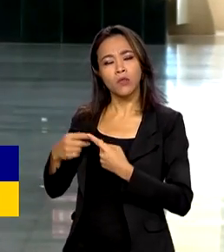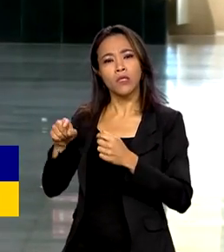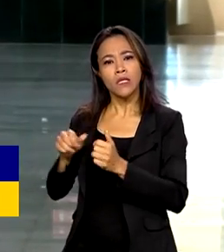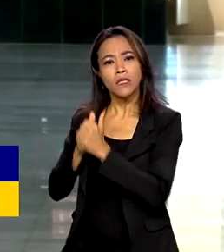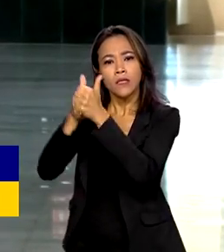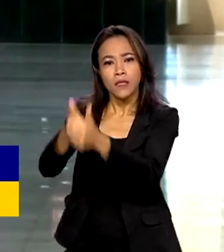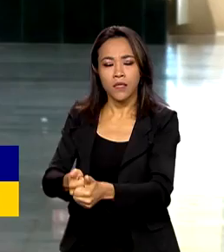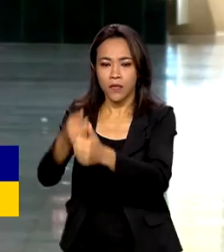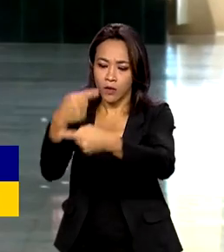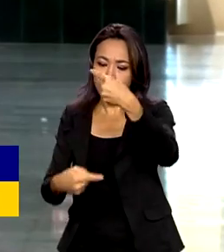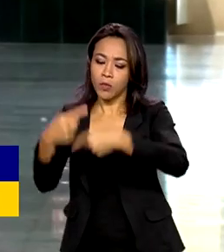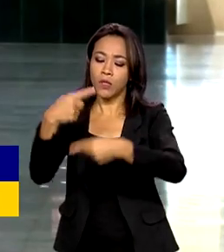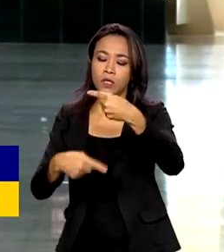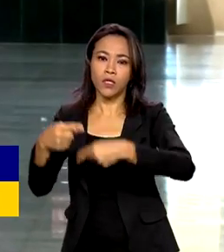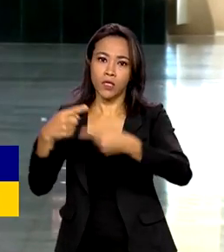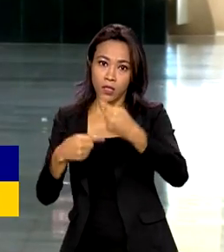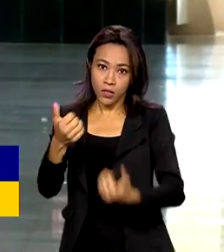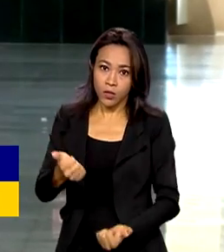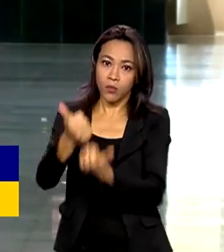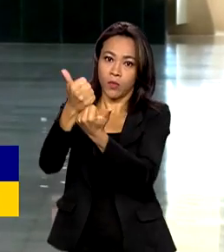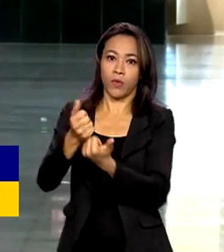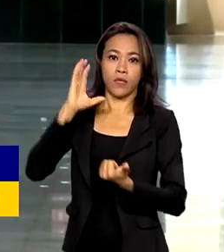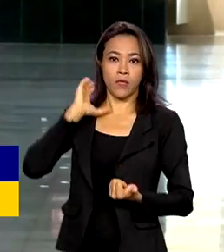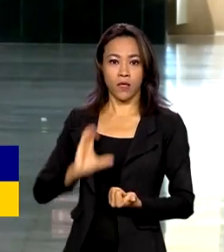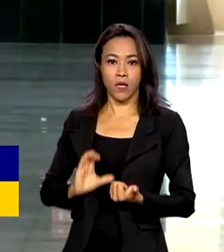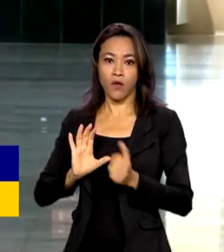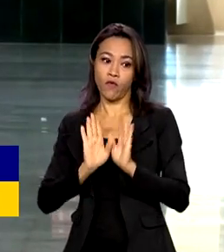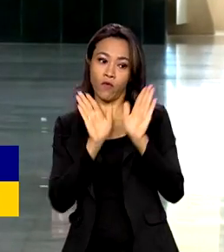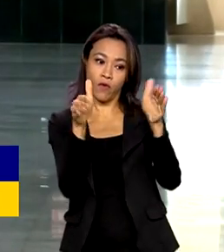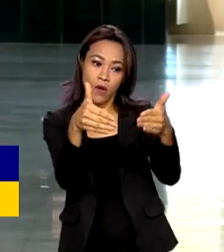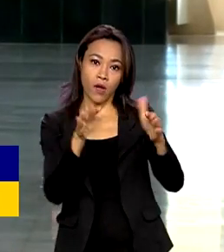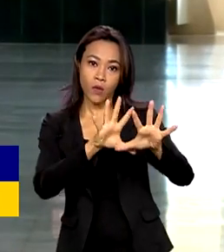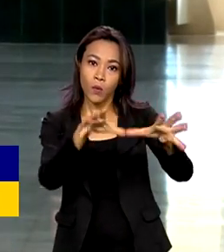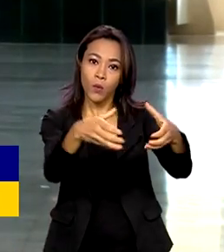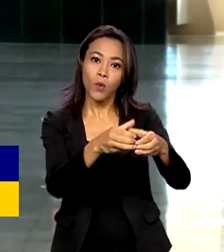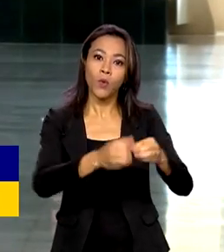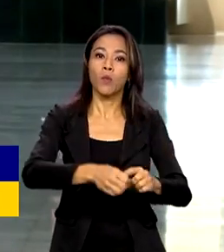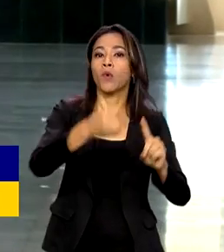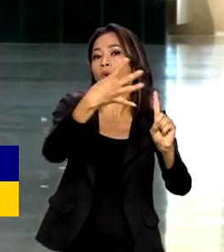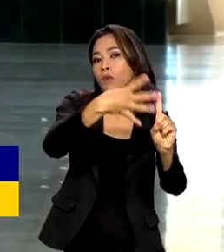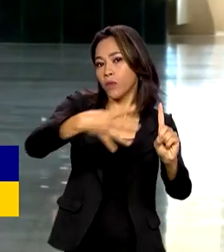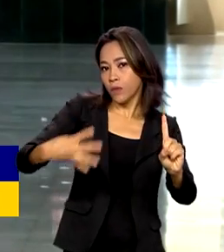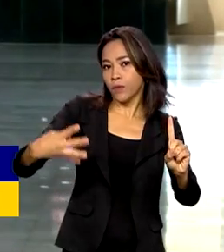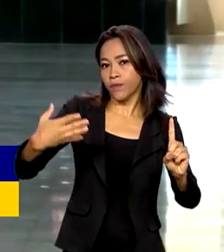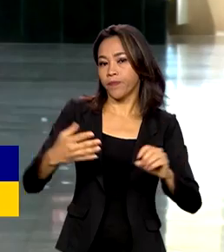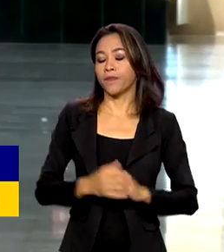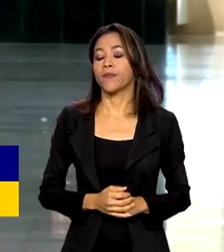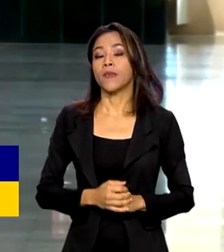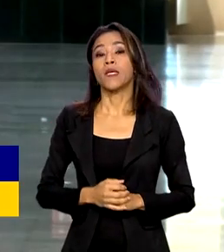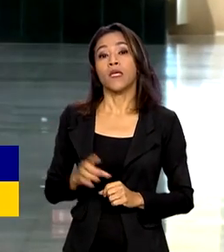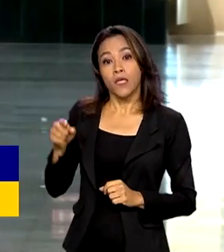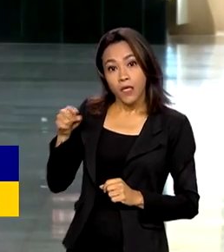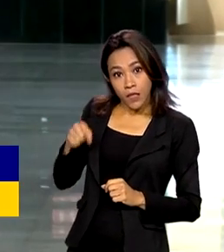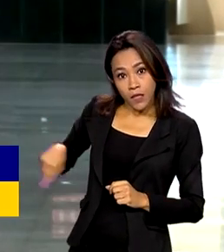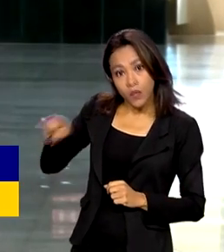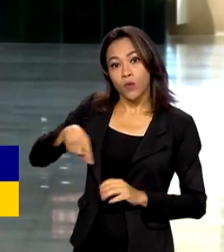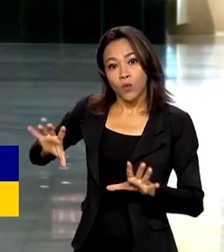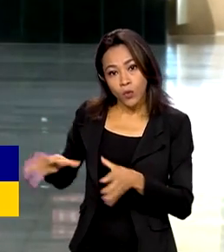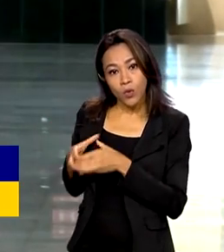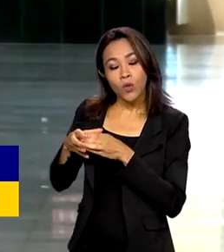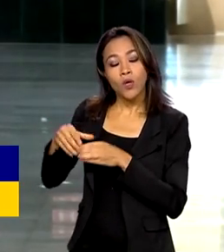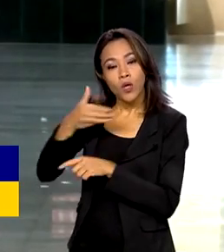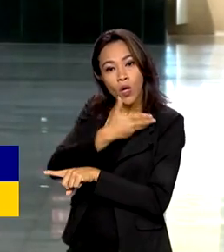de promoção da cidadania para o público LGBTQIA+. E de acordo com os técnicos do governo,